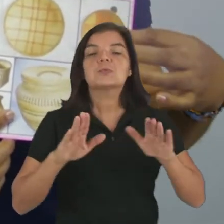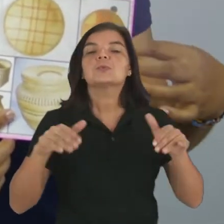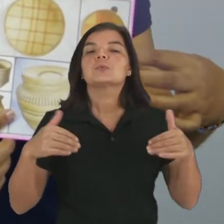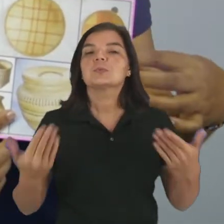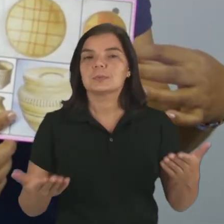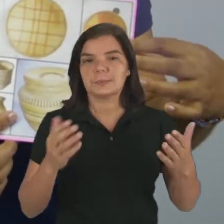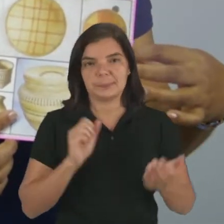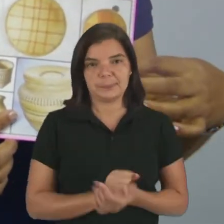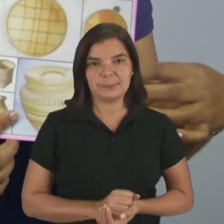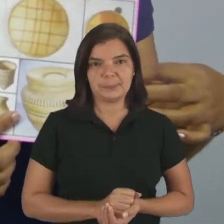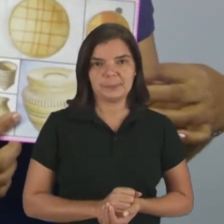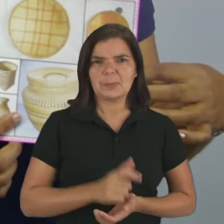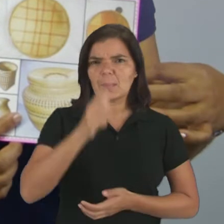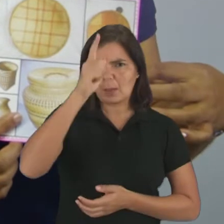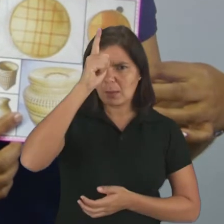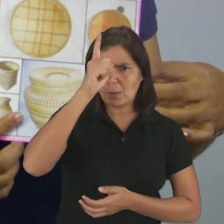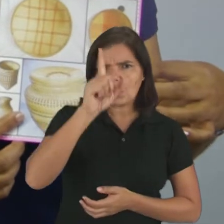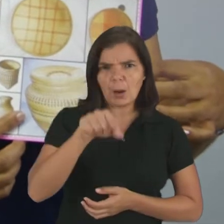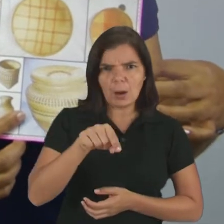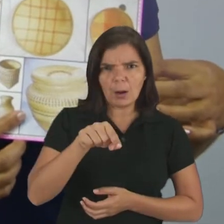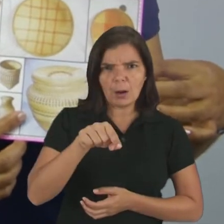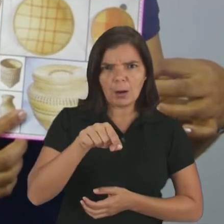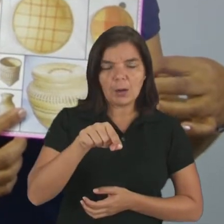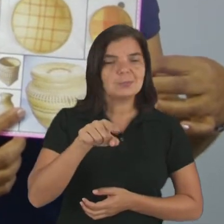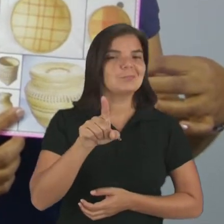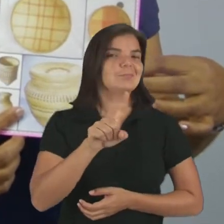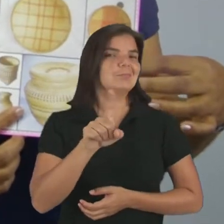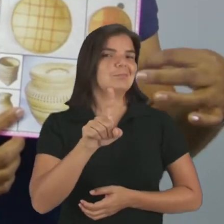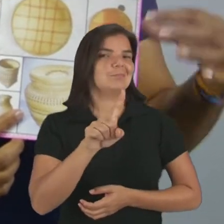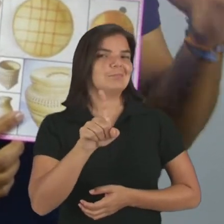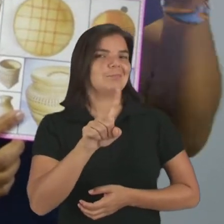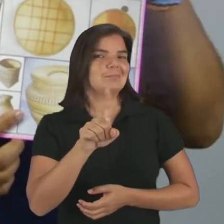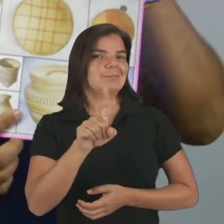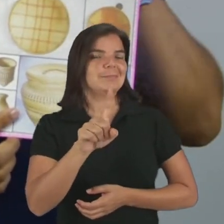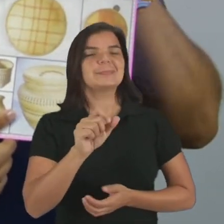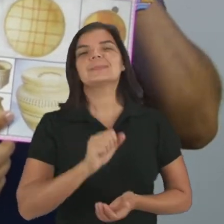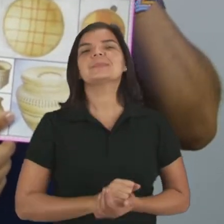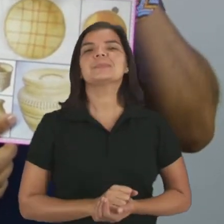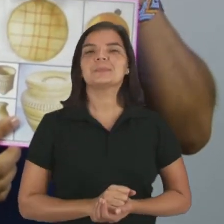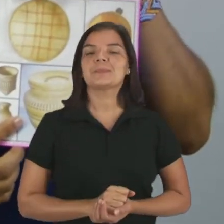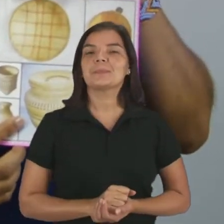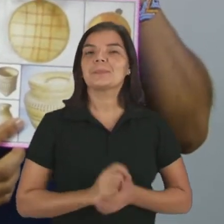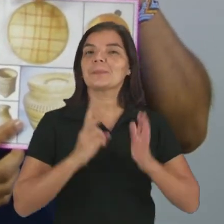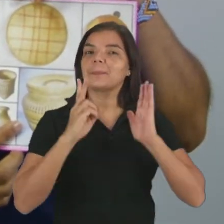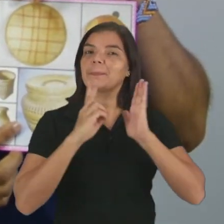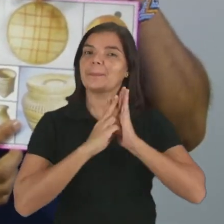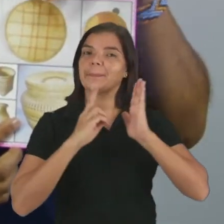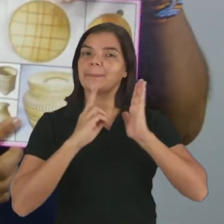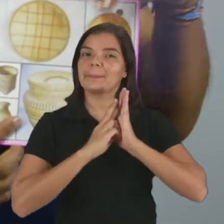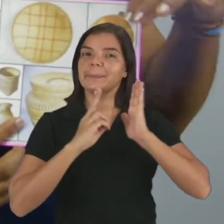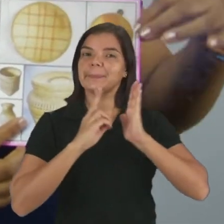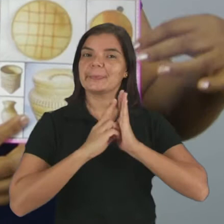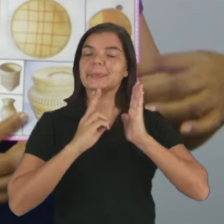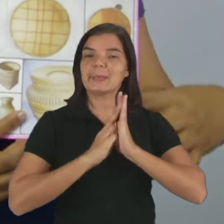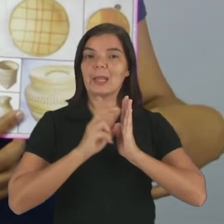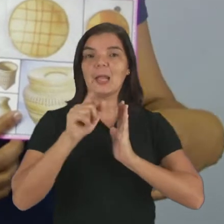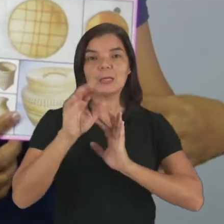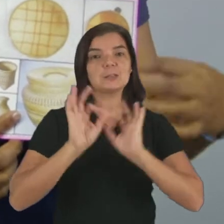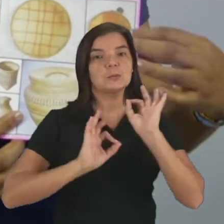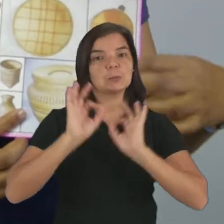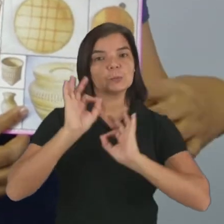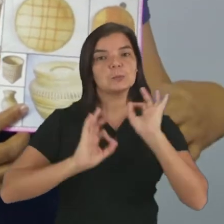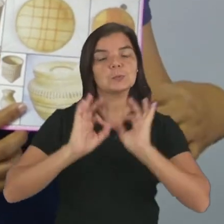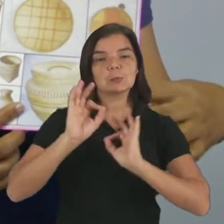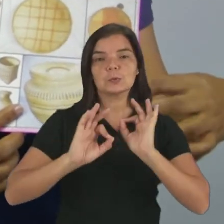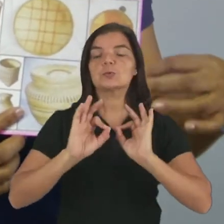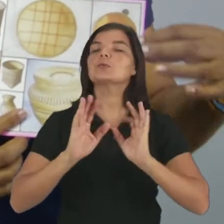onde? Da Alemanha? Não, não é mesmo? Dos indígenas, eles que trabalham